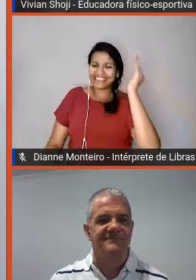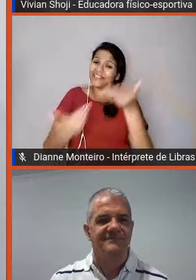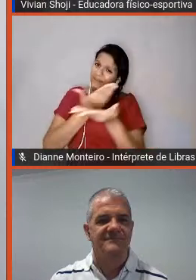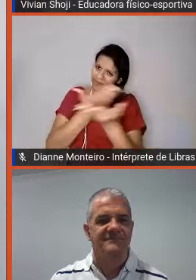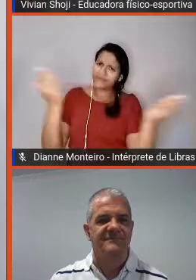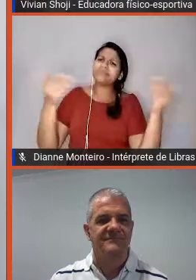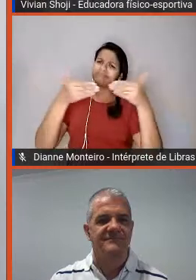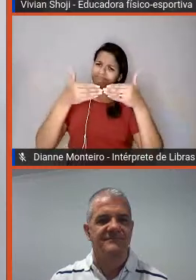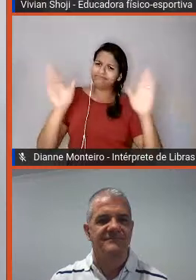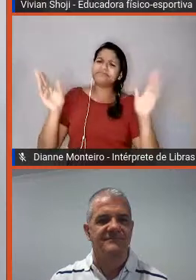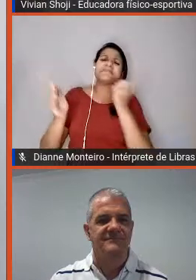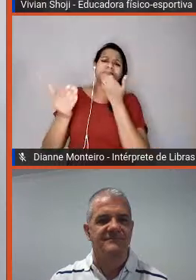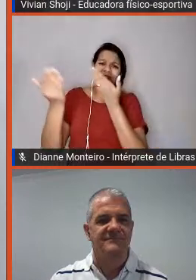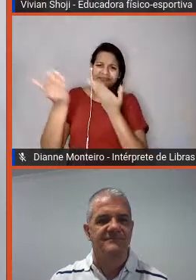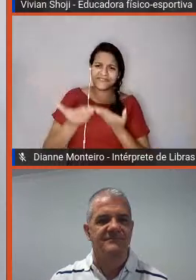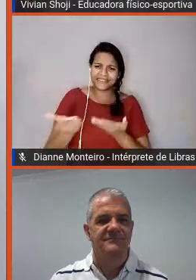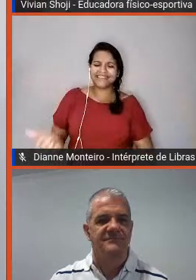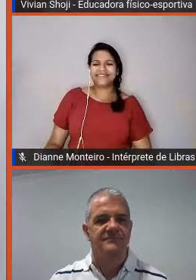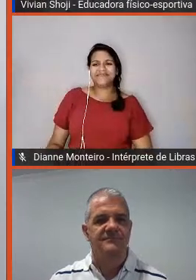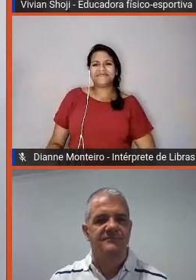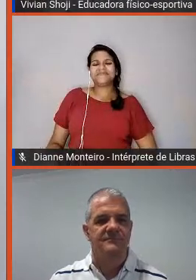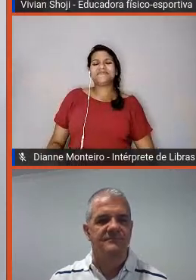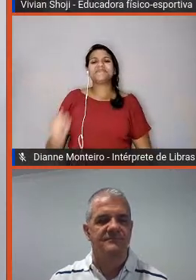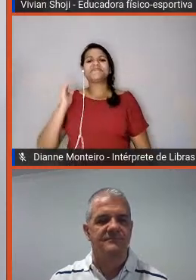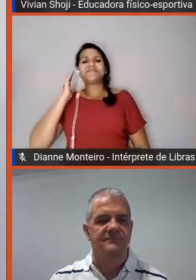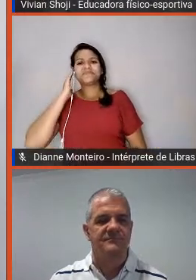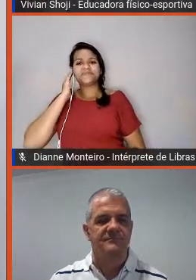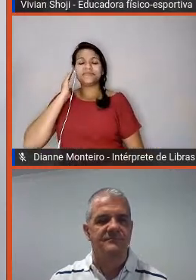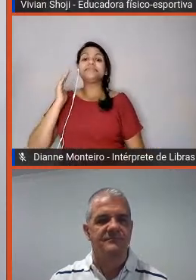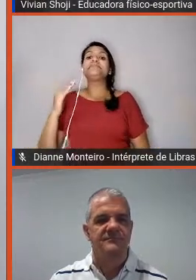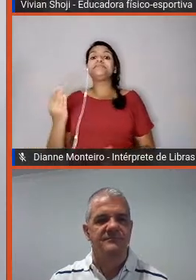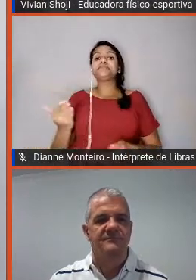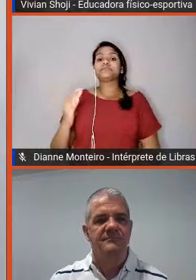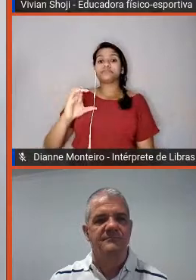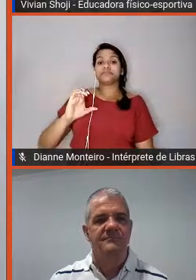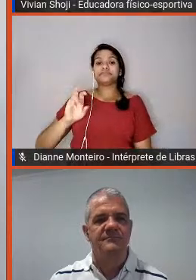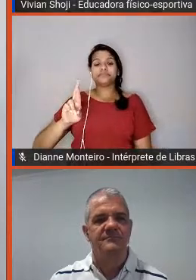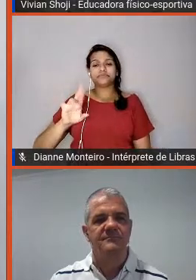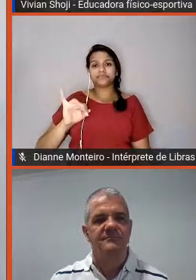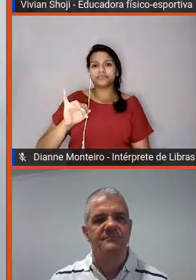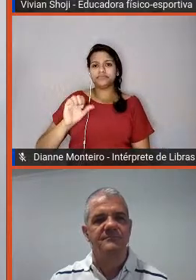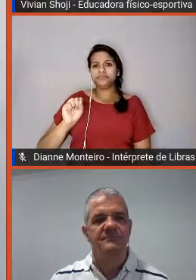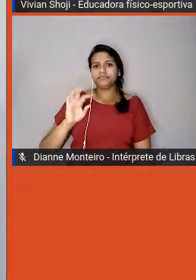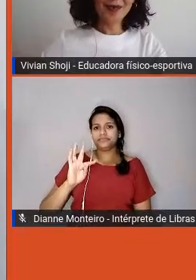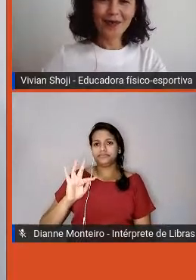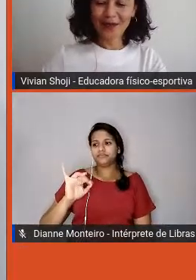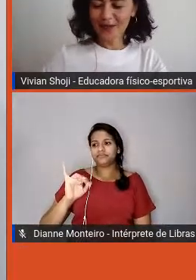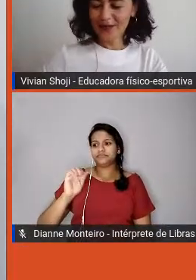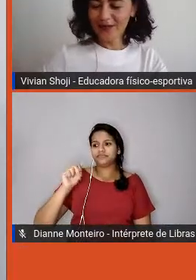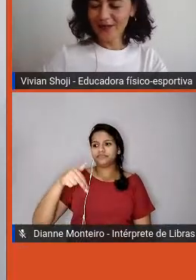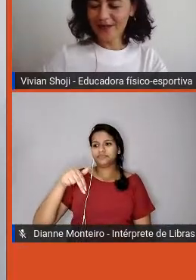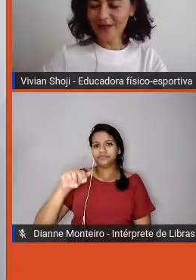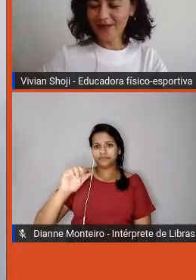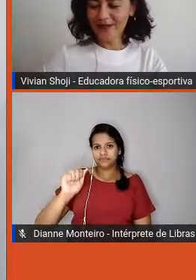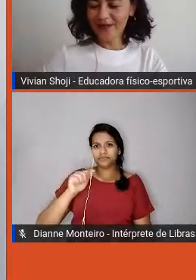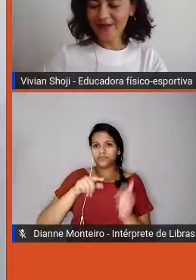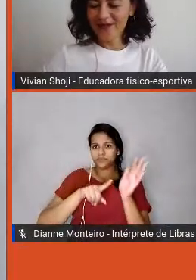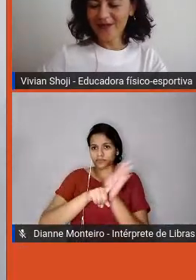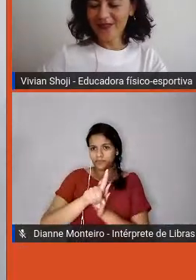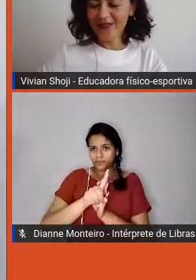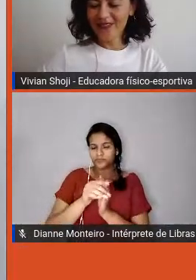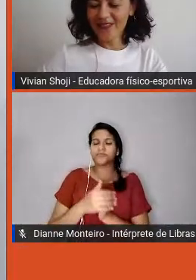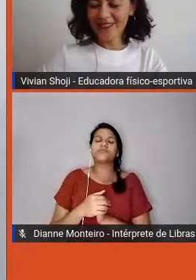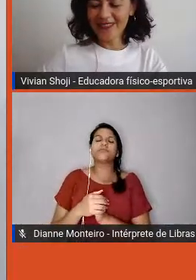A Cristiana do Clube Bayer, ela pergunta se você pode dar algumas